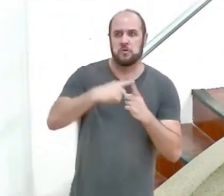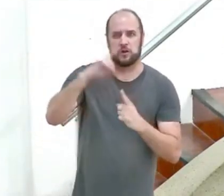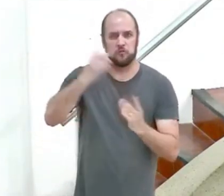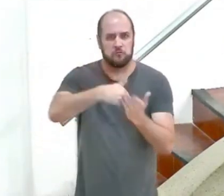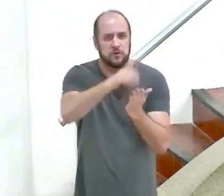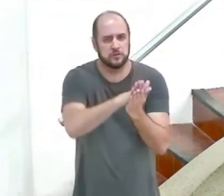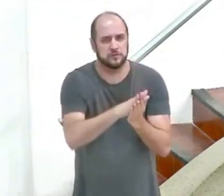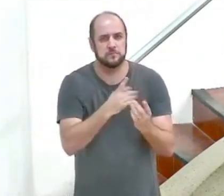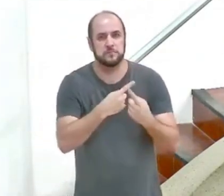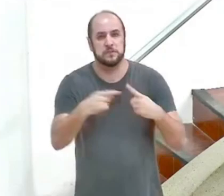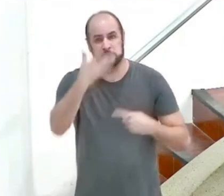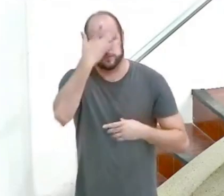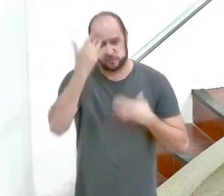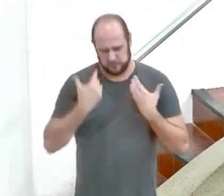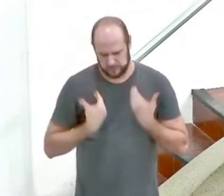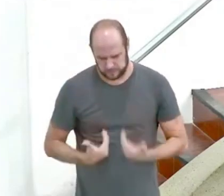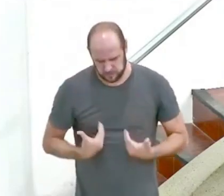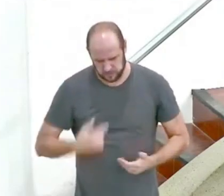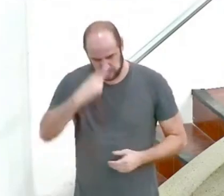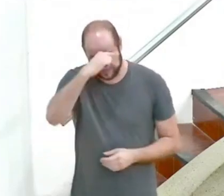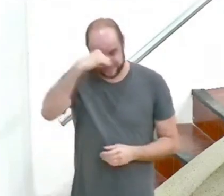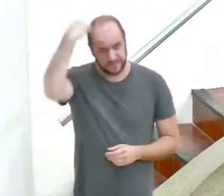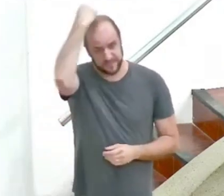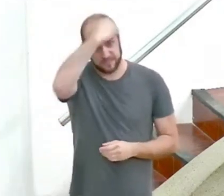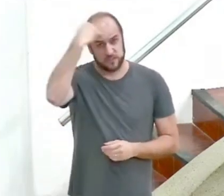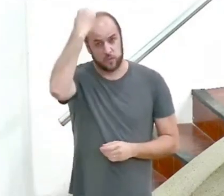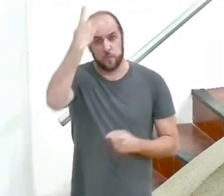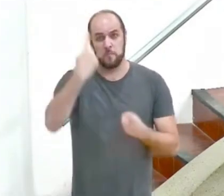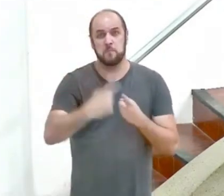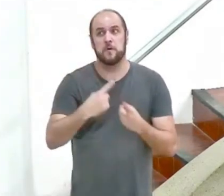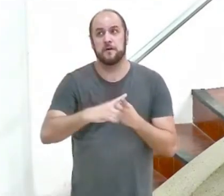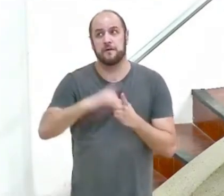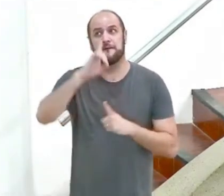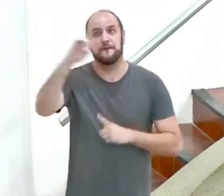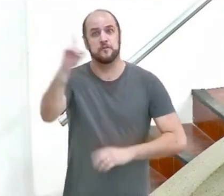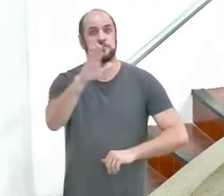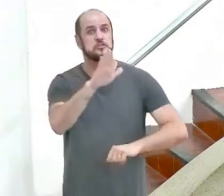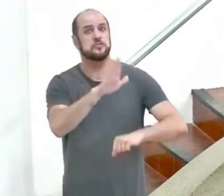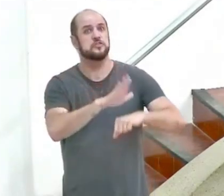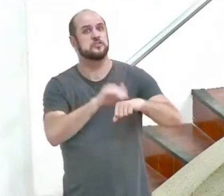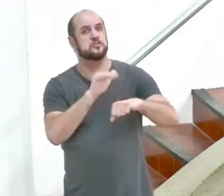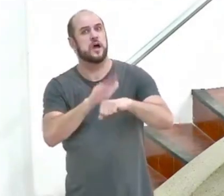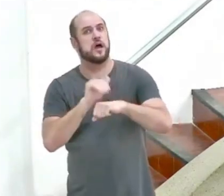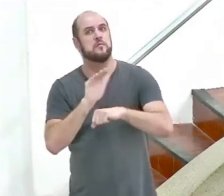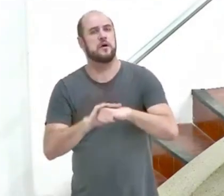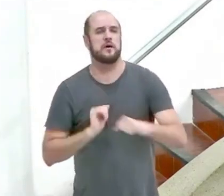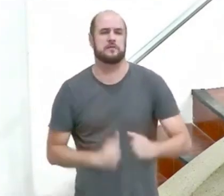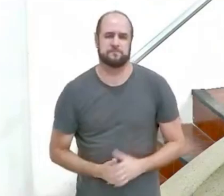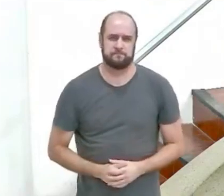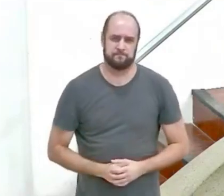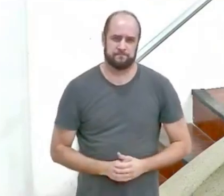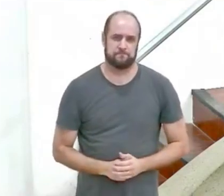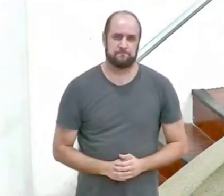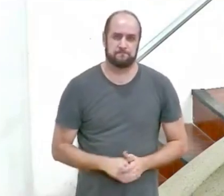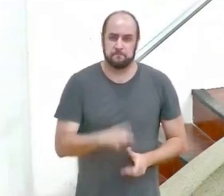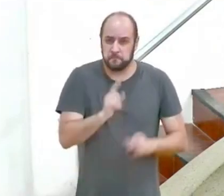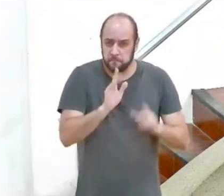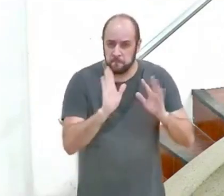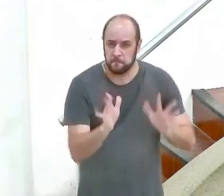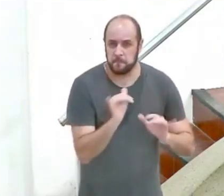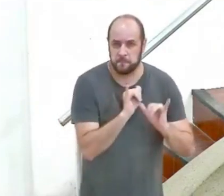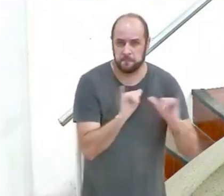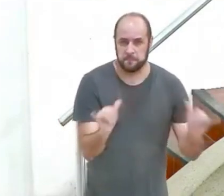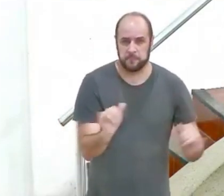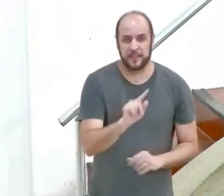diz sejam santos por causa do chamado de Deus os irmãos já ouviram falar de